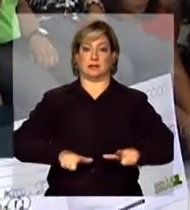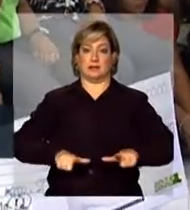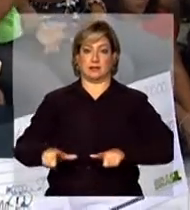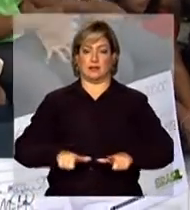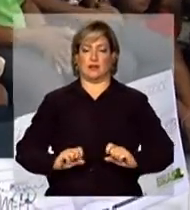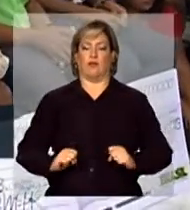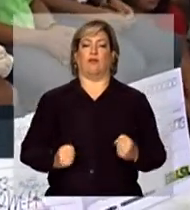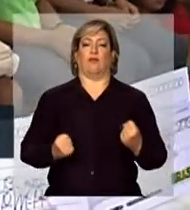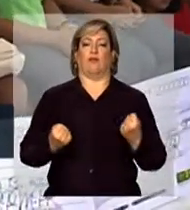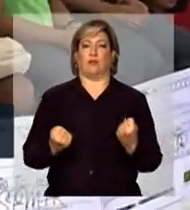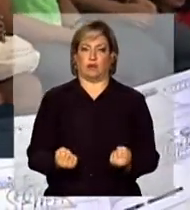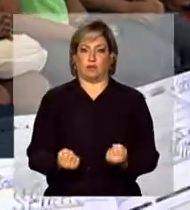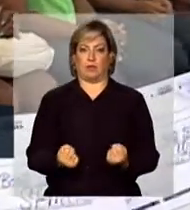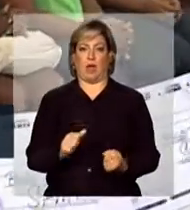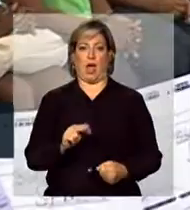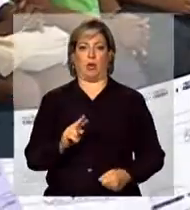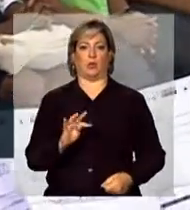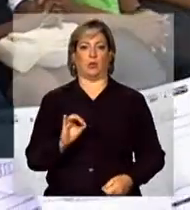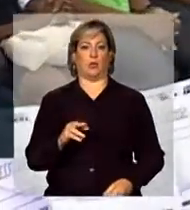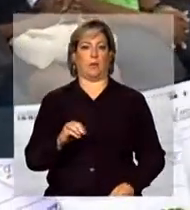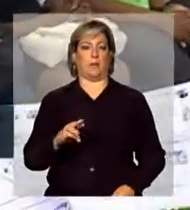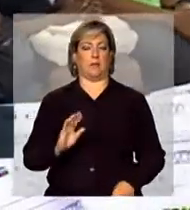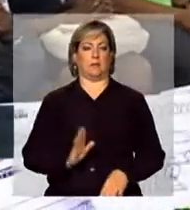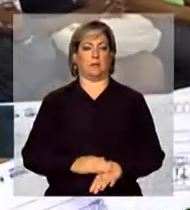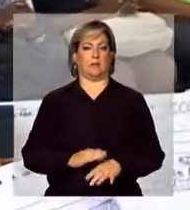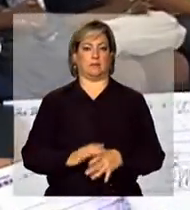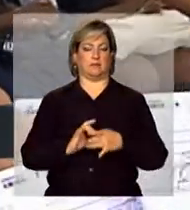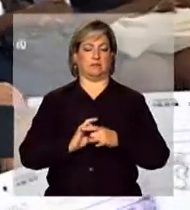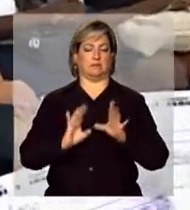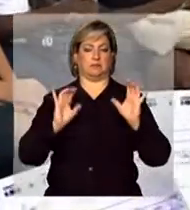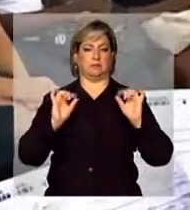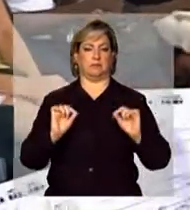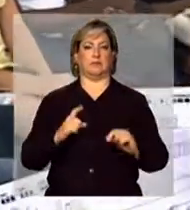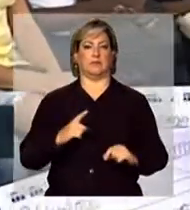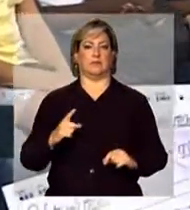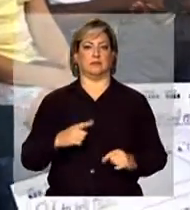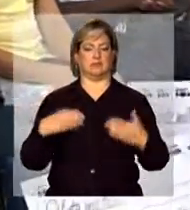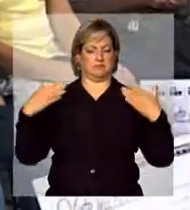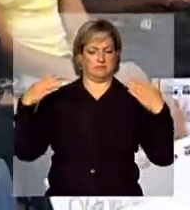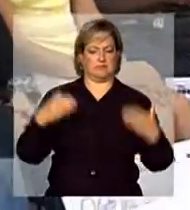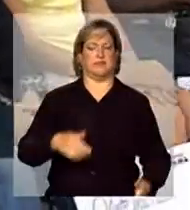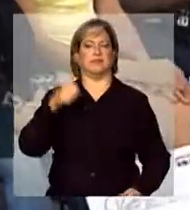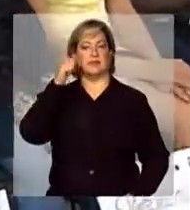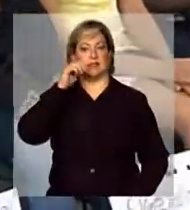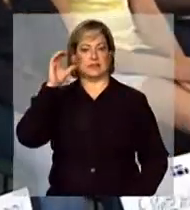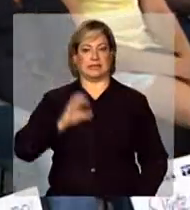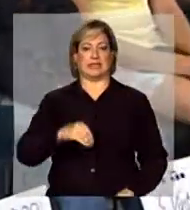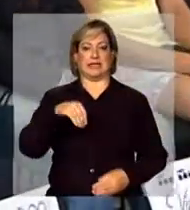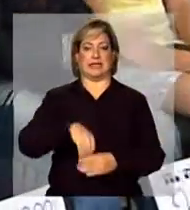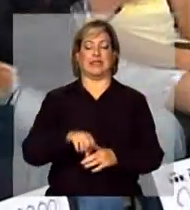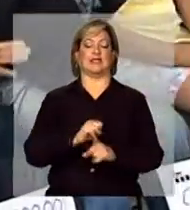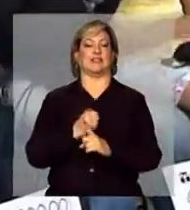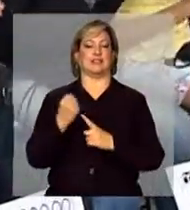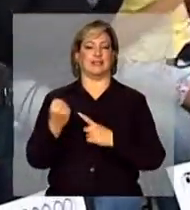para reforçar a autonomia e a presença cidadã da mulher na nossa sociedade.